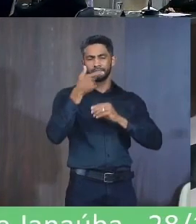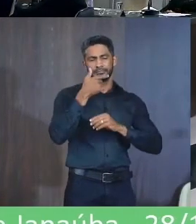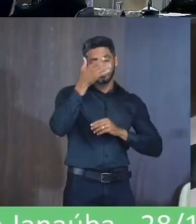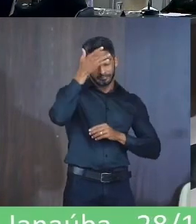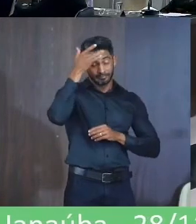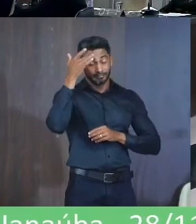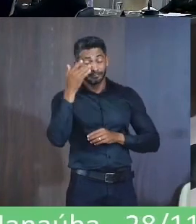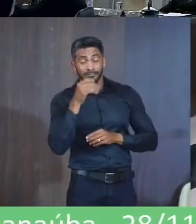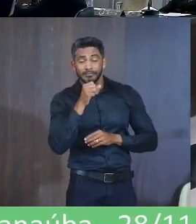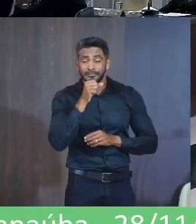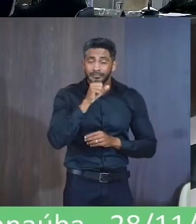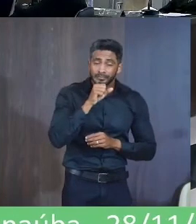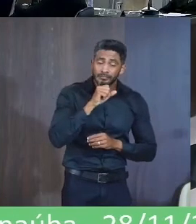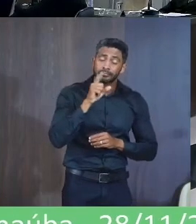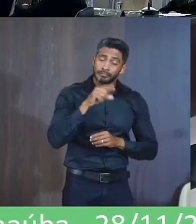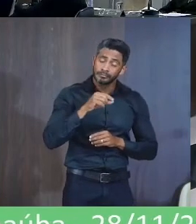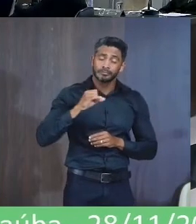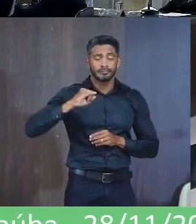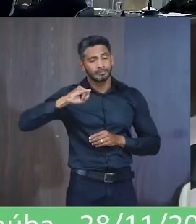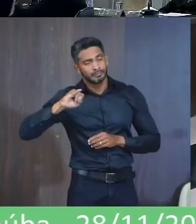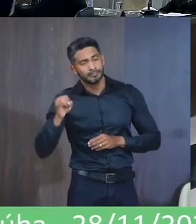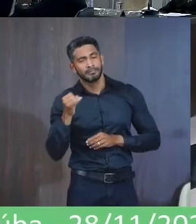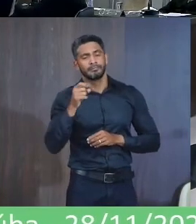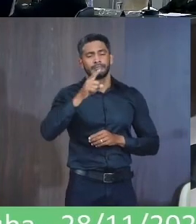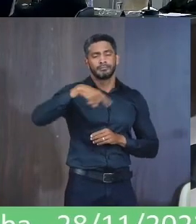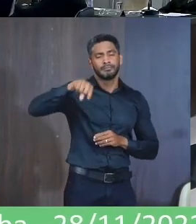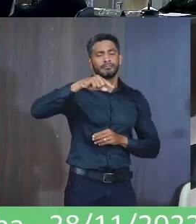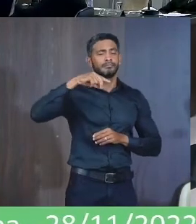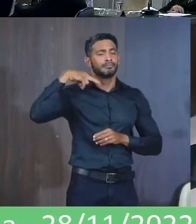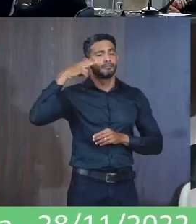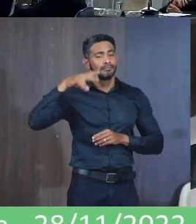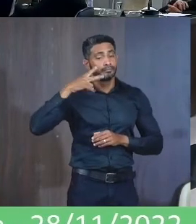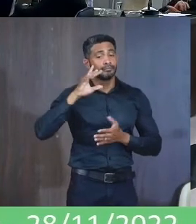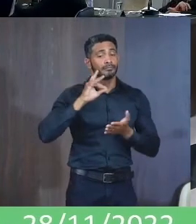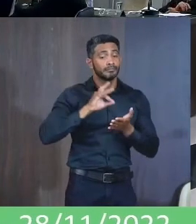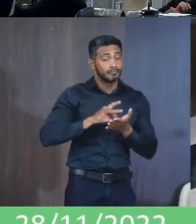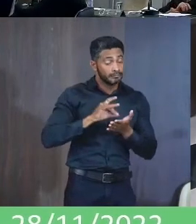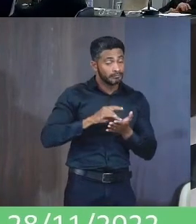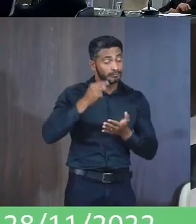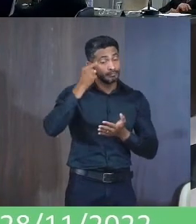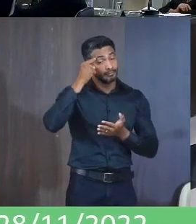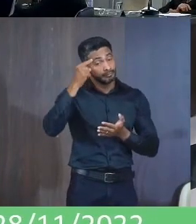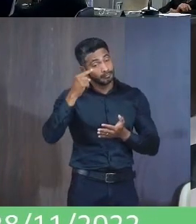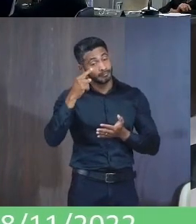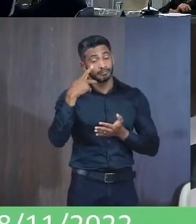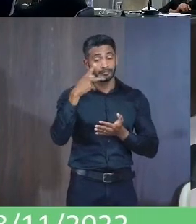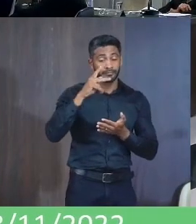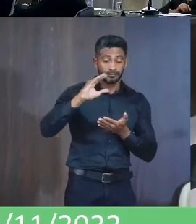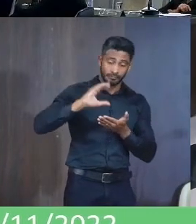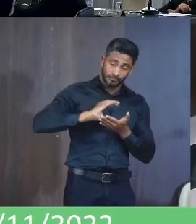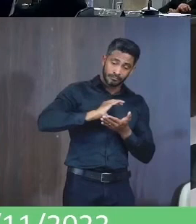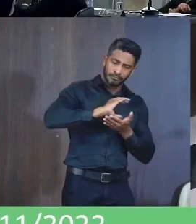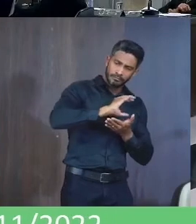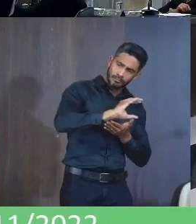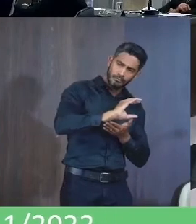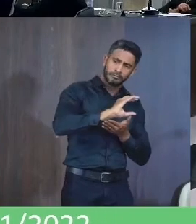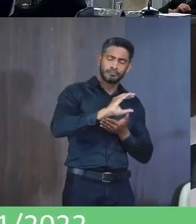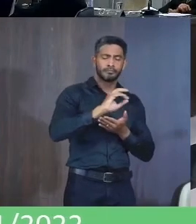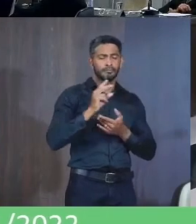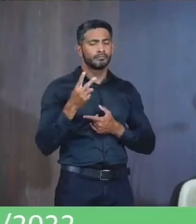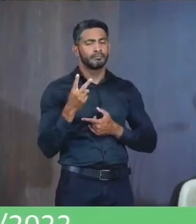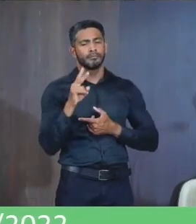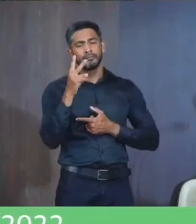É uma oportunidade Muito boa De os vereadores Realmente pensarem Nas suas emendas Às vezes Um valor Que